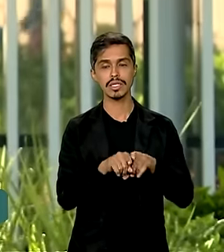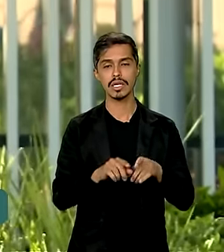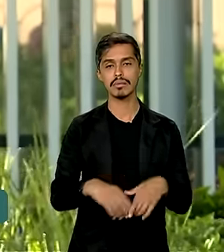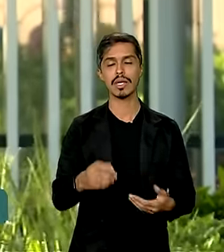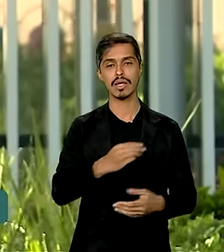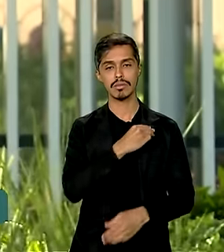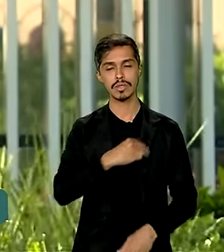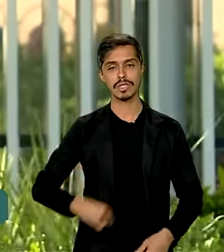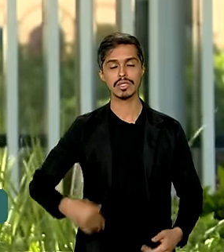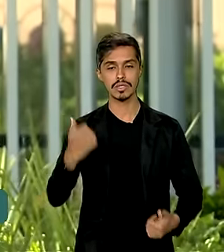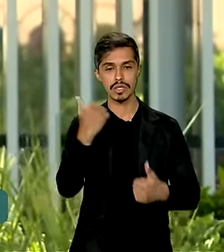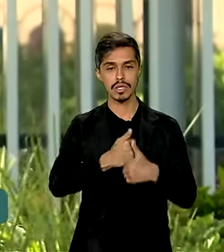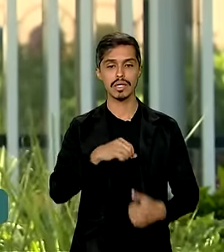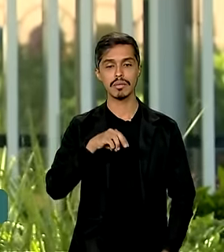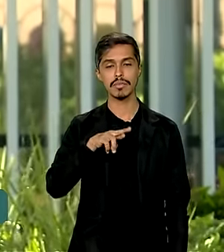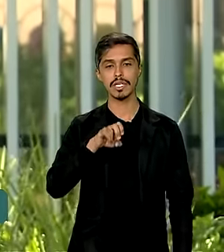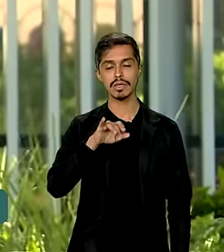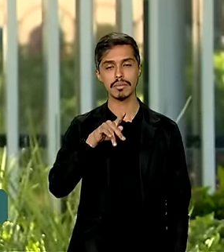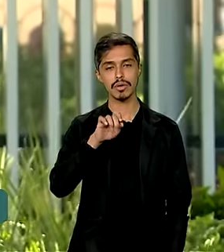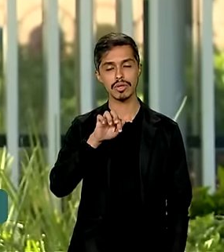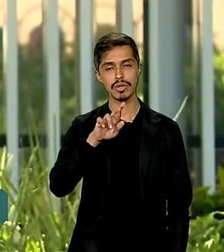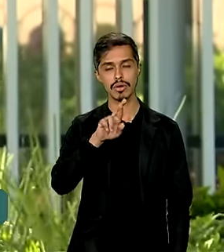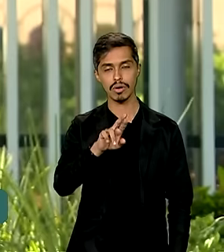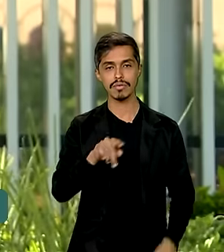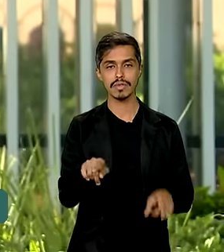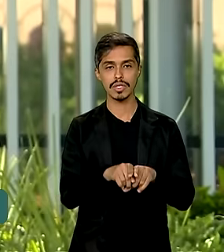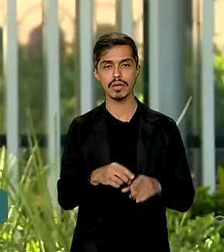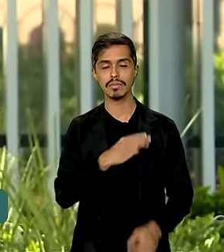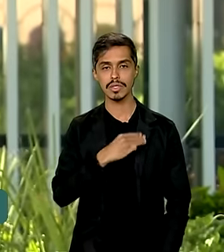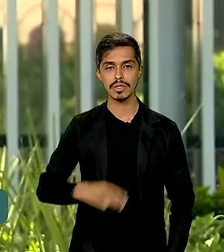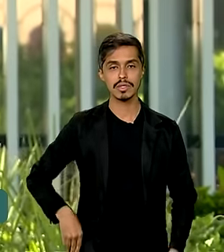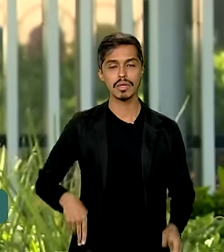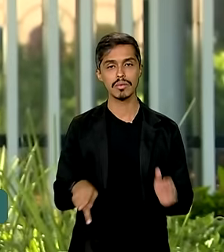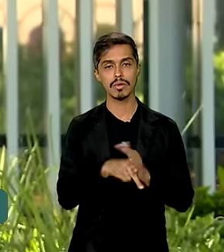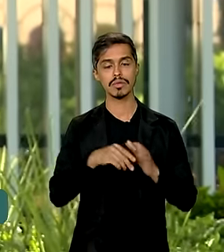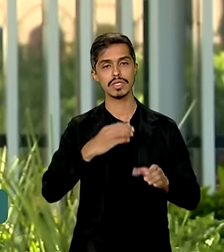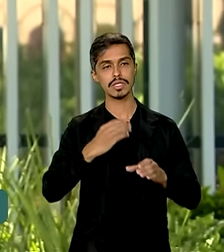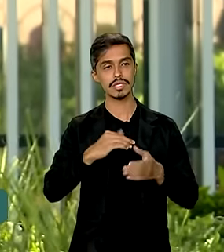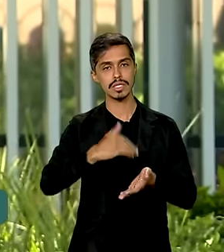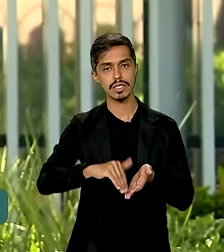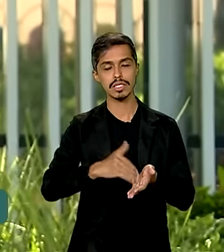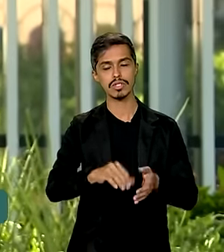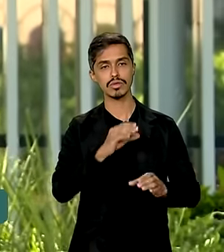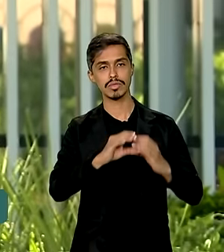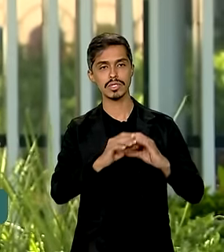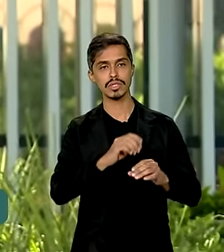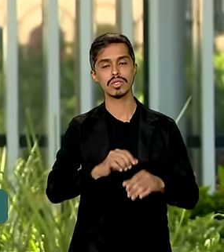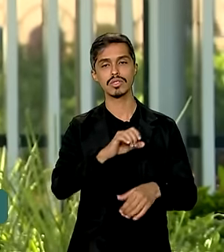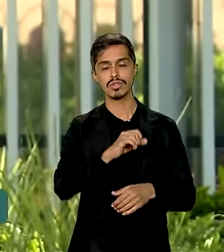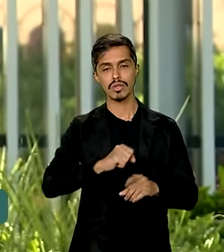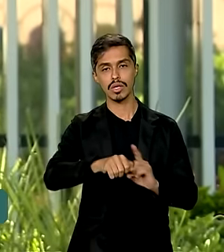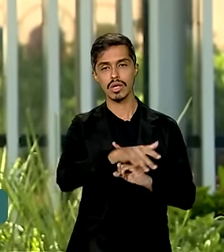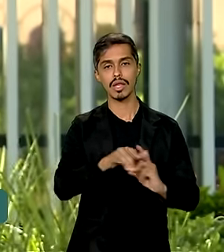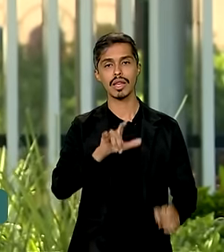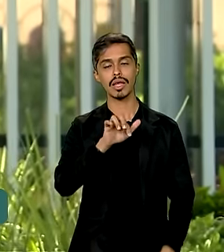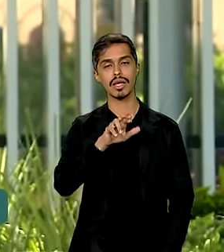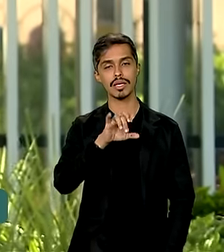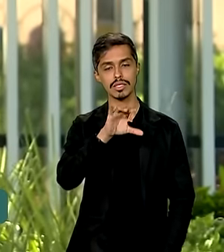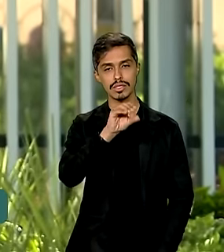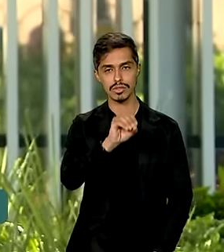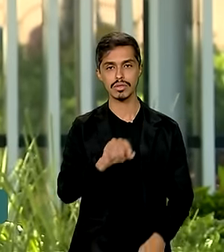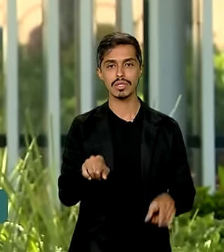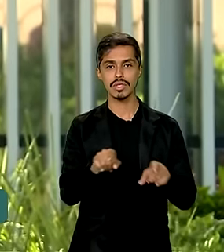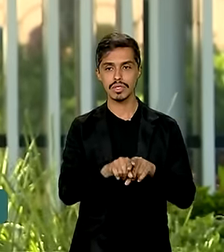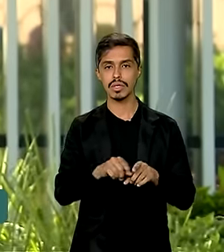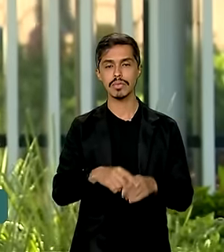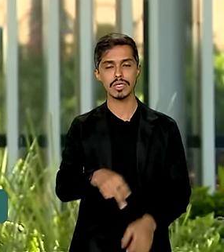substituta, Miriam Belchior, além do ministro interino da Secretaria de Comunicação Social, Laécio Portela, e do chefe do gabinete